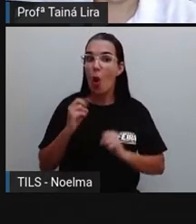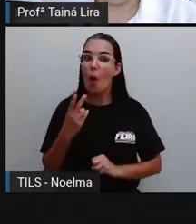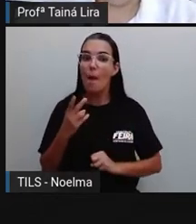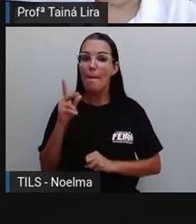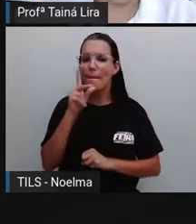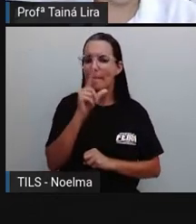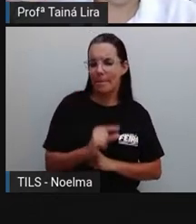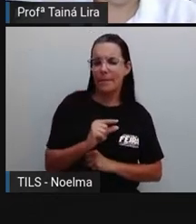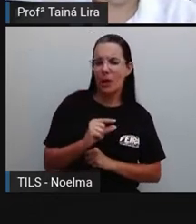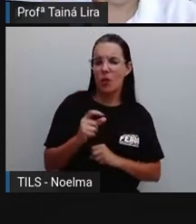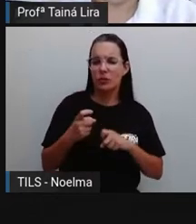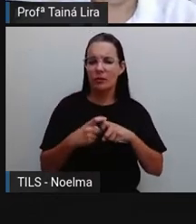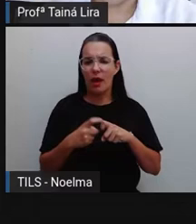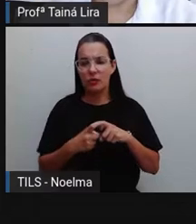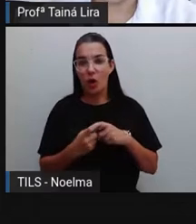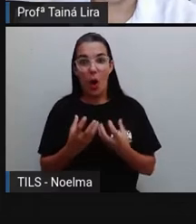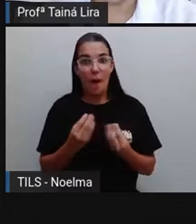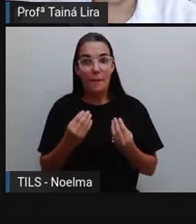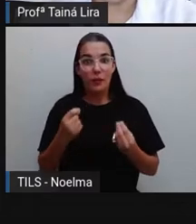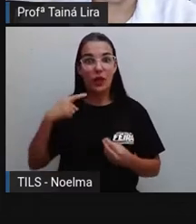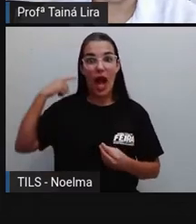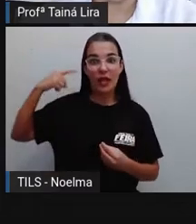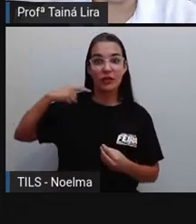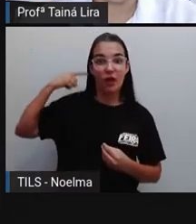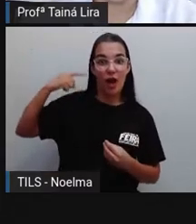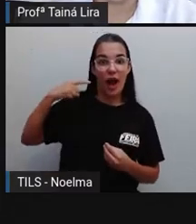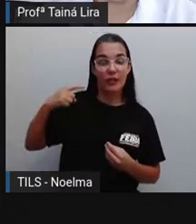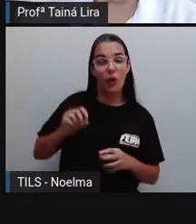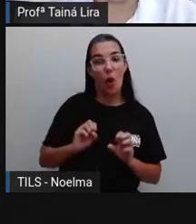Muitos advogados ou poucos advogados? E aí?